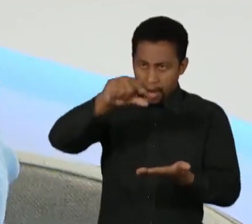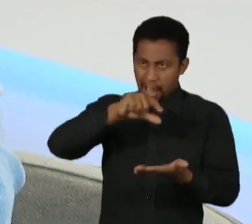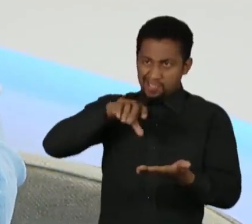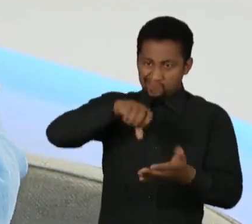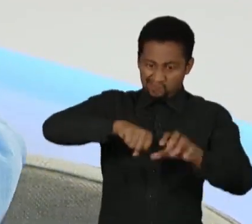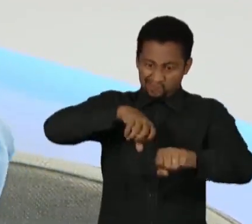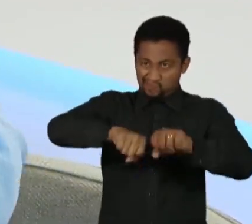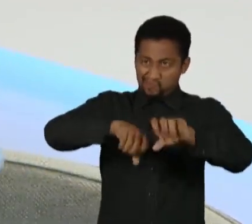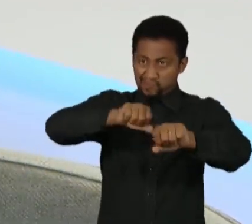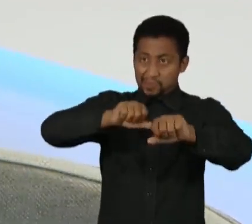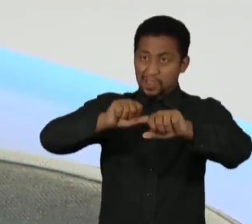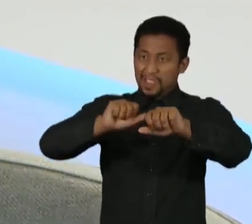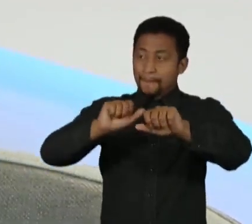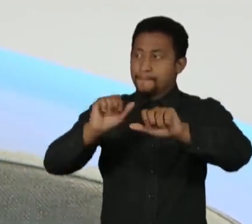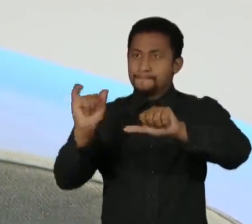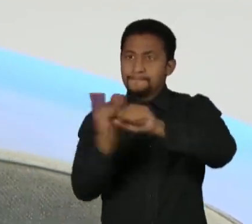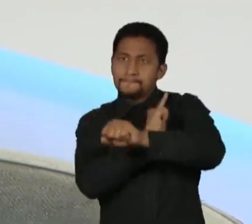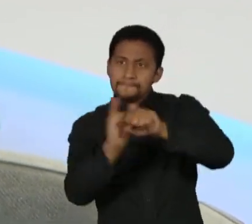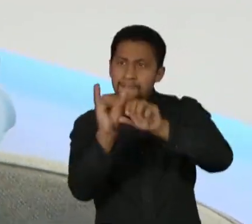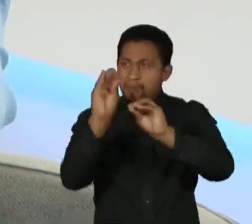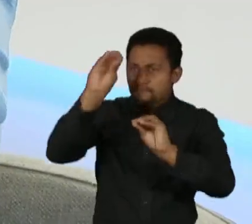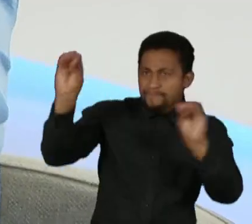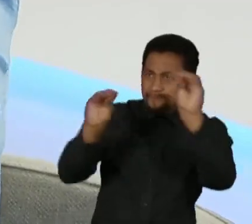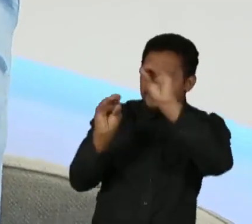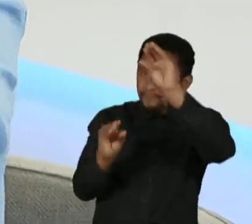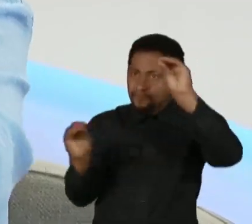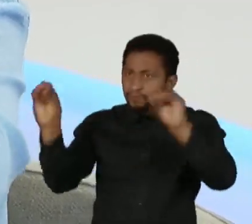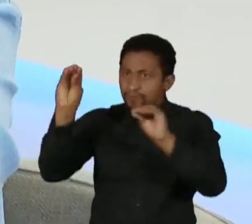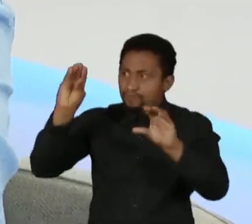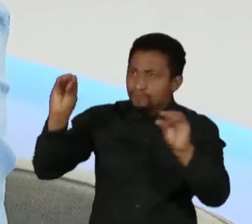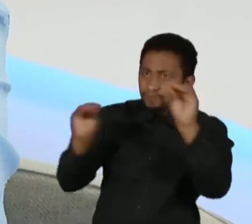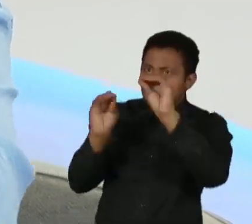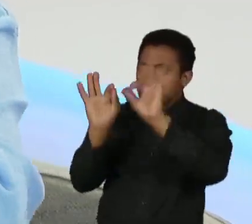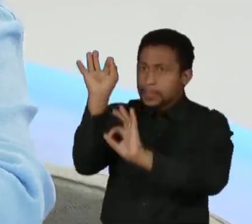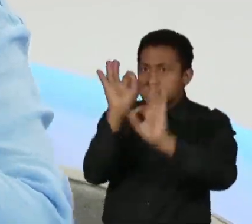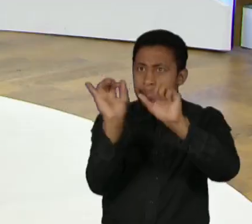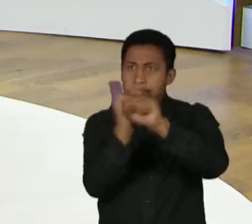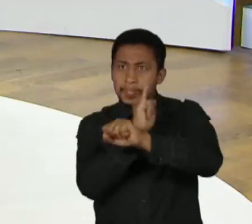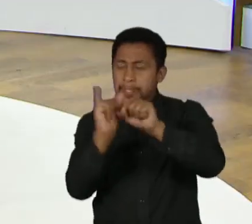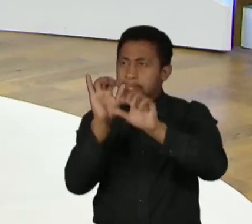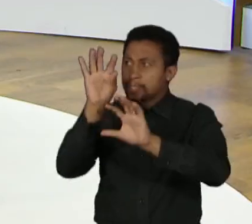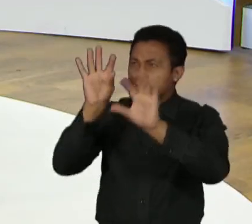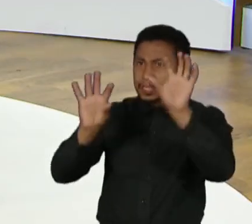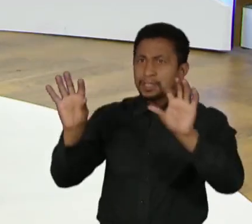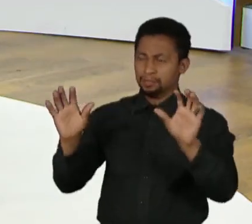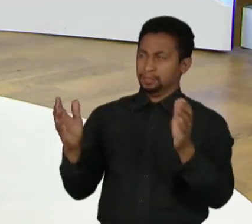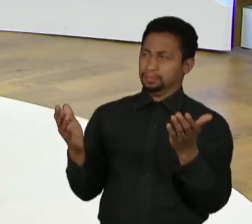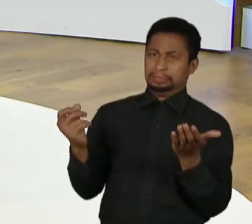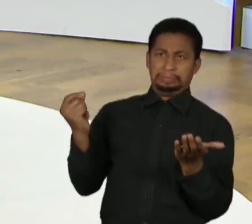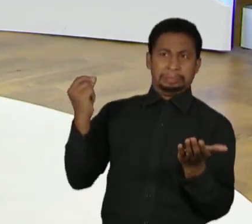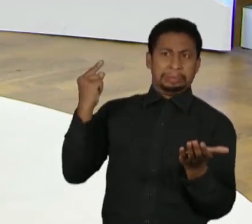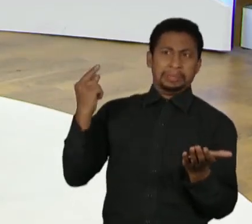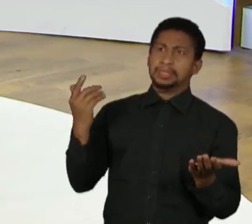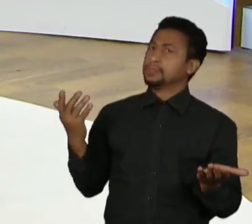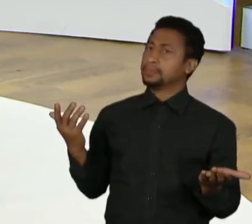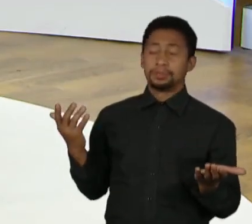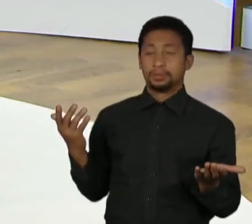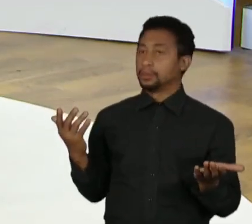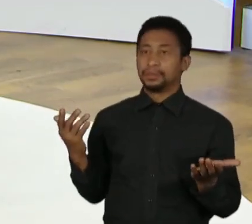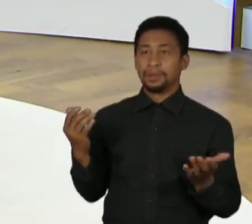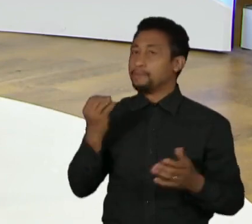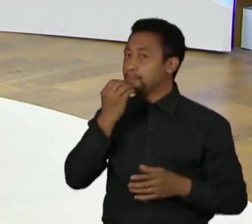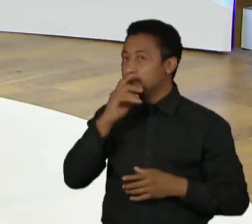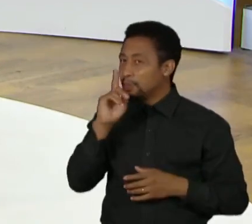pegar um verso, tomar um verso em si descolado, ele vai ser muito pouco extraordinário, ele vai